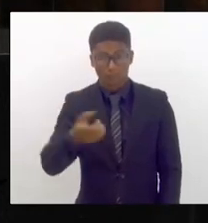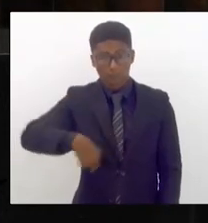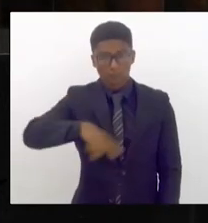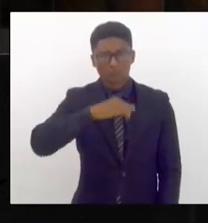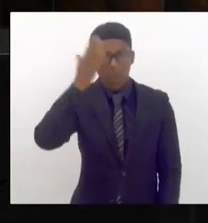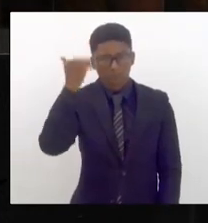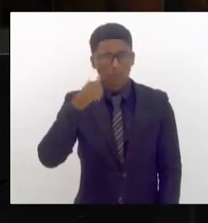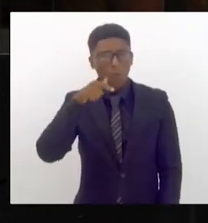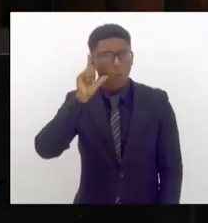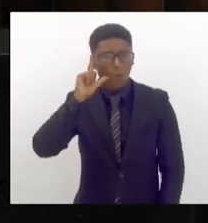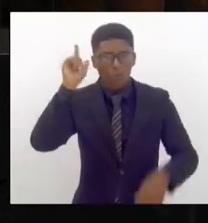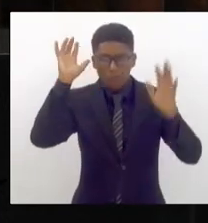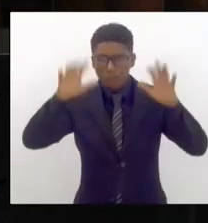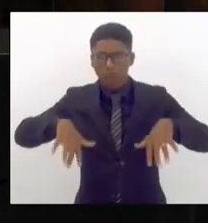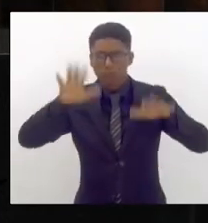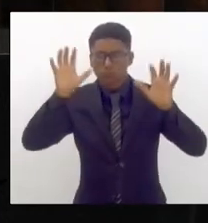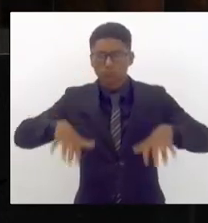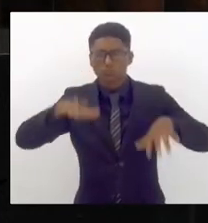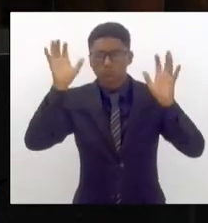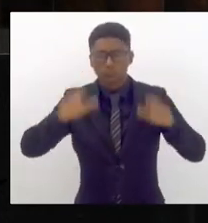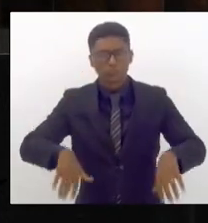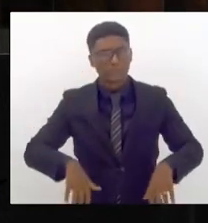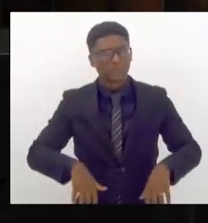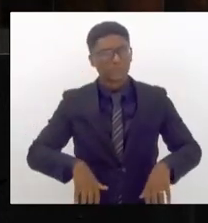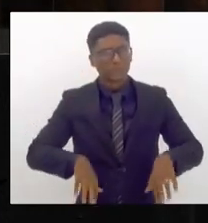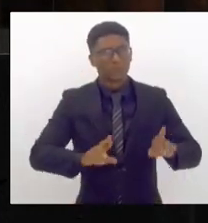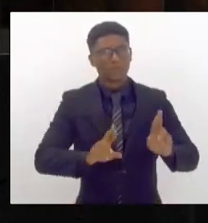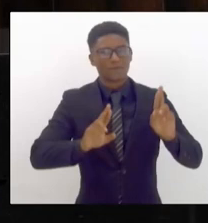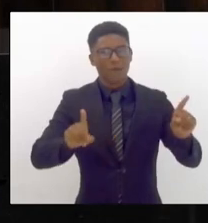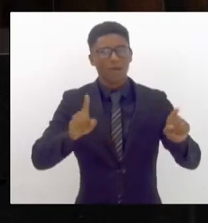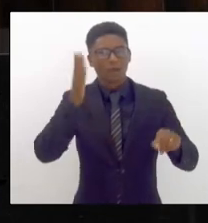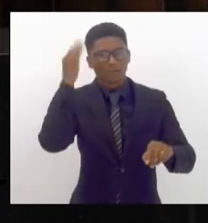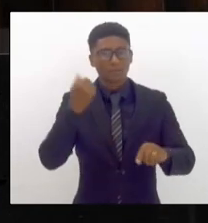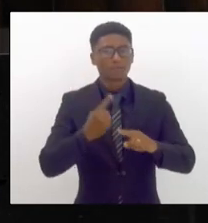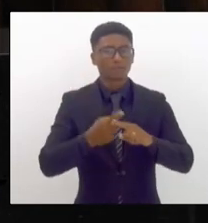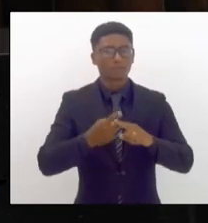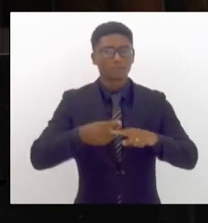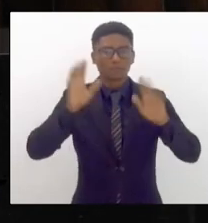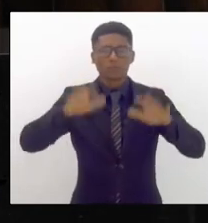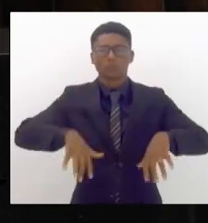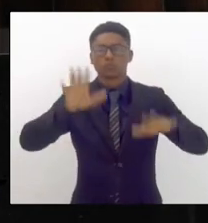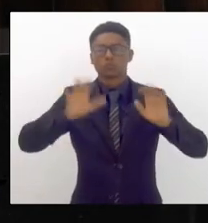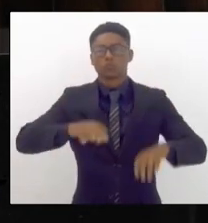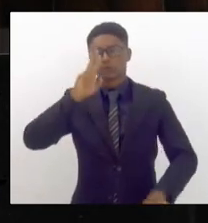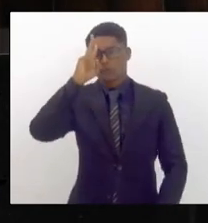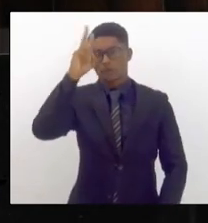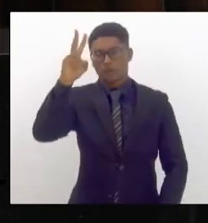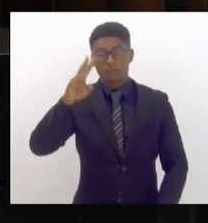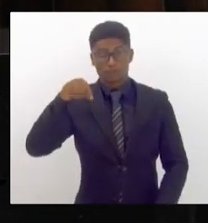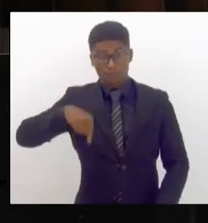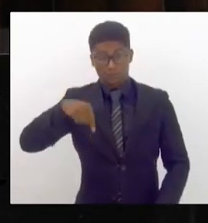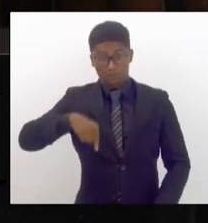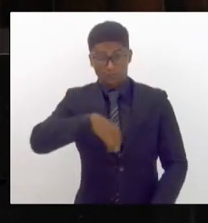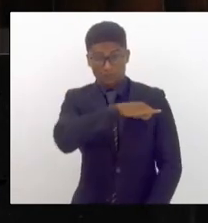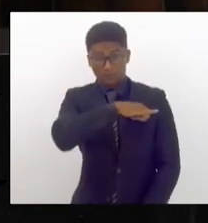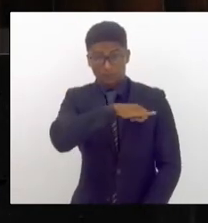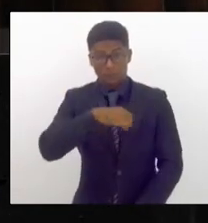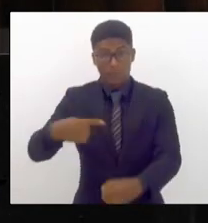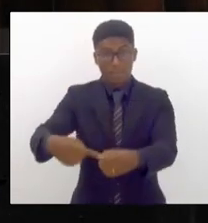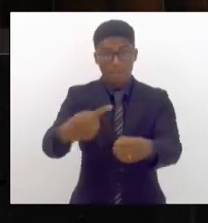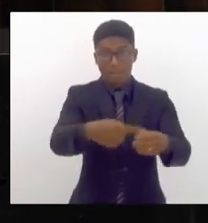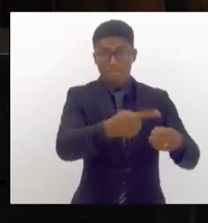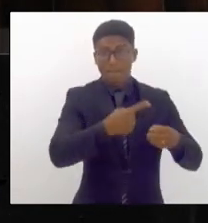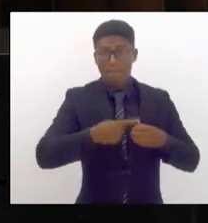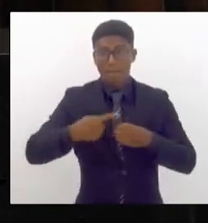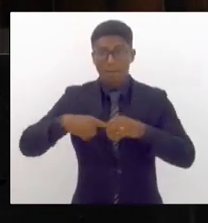chuvas de ontem foram uma chuva diferenciada uma chuva muito forte em que vários bairros da cidade de Janeiro ficaram alagados